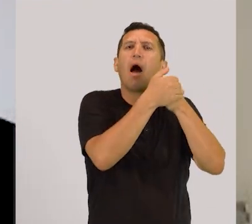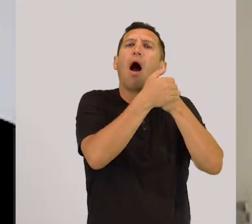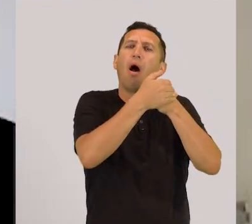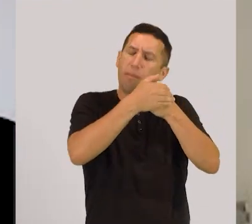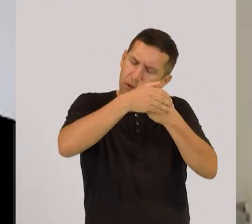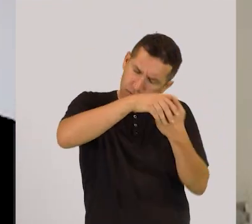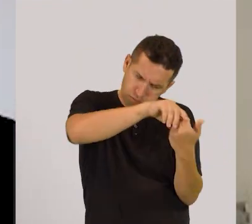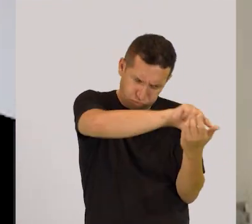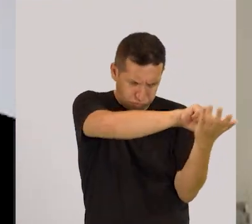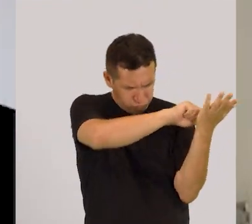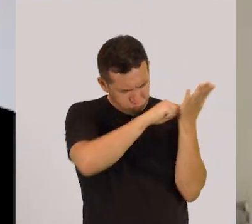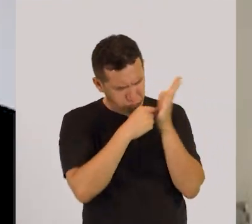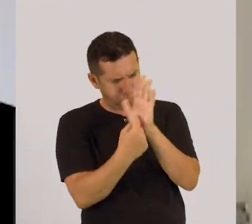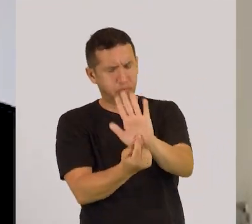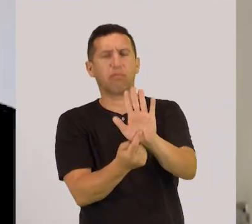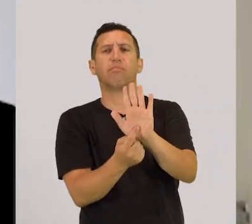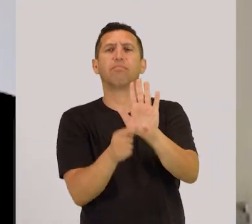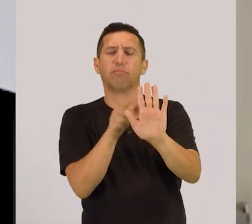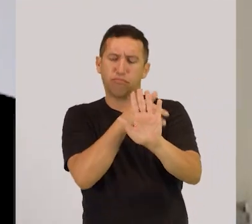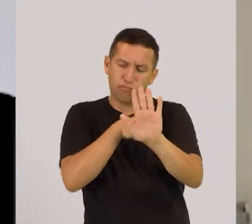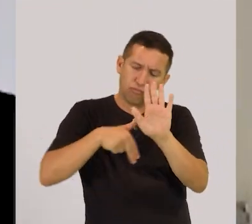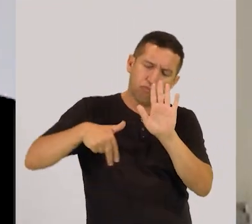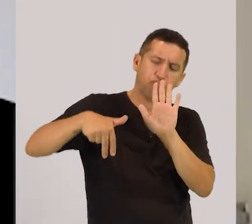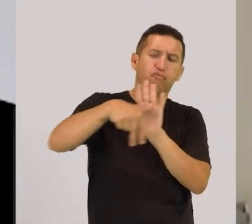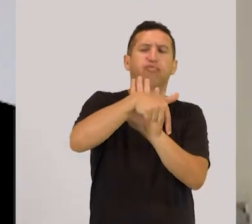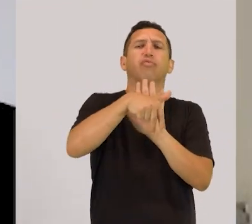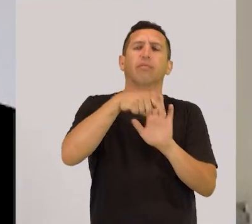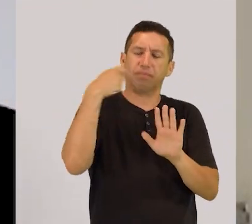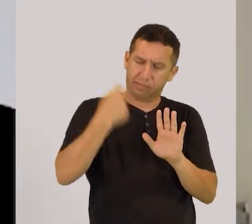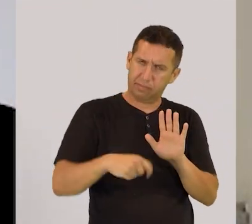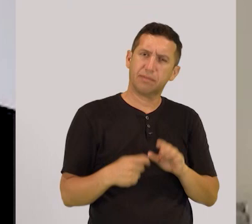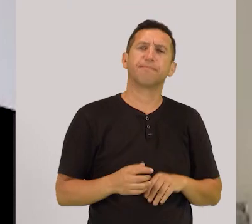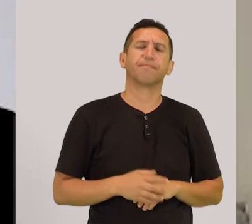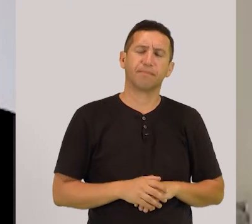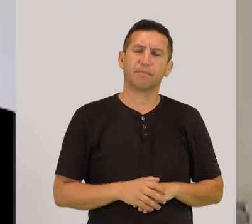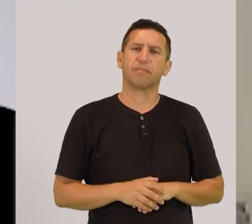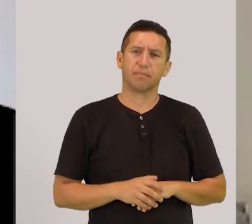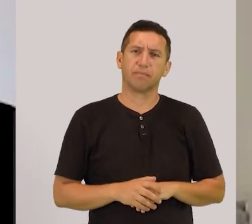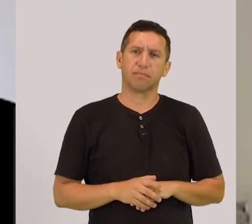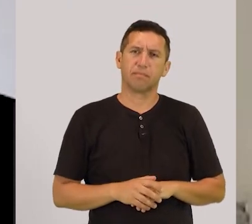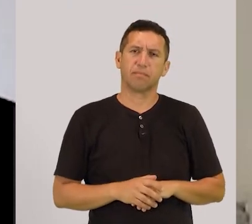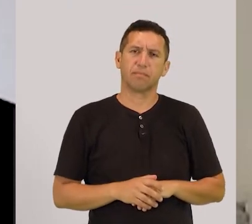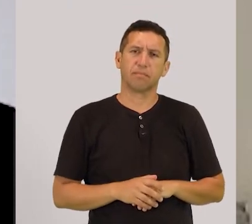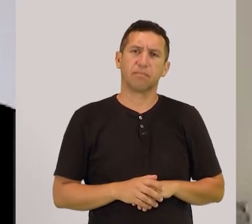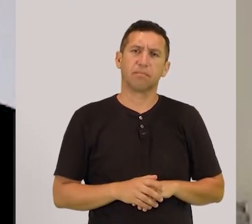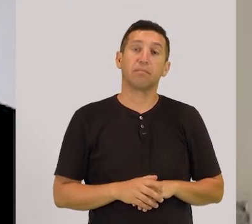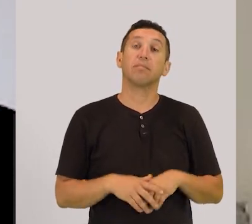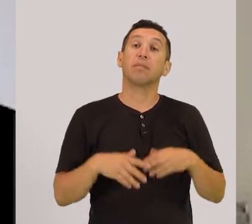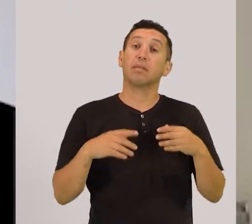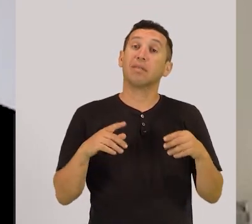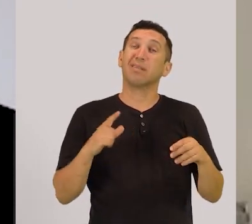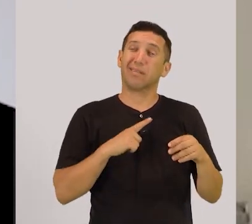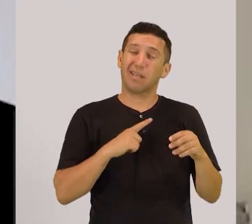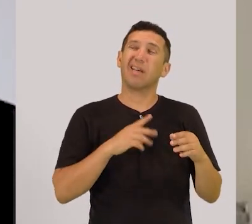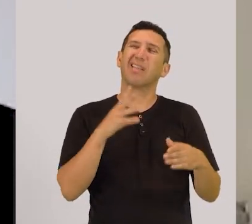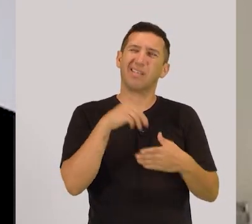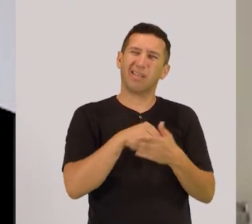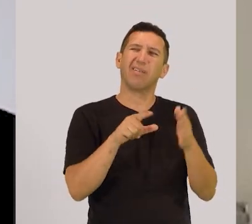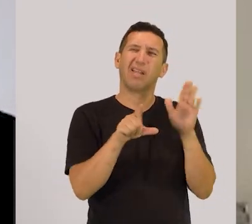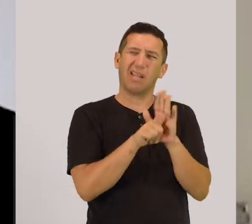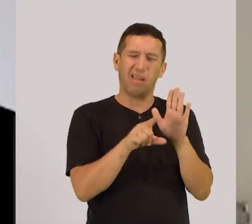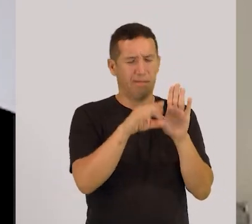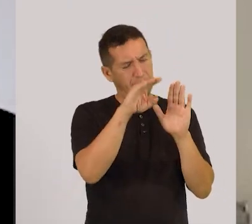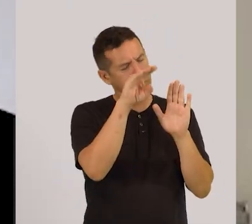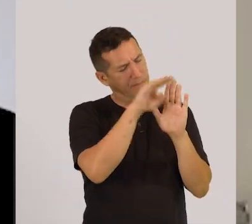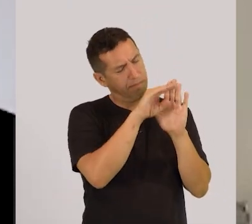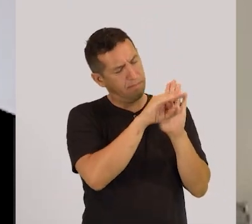temos invisibilidade muito dentro das políticas públicas, onde eles não são considerados, e temos invisibilidade na legislação mesmo,